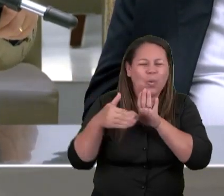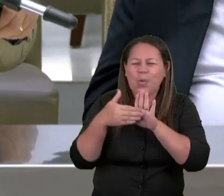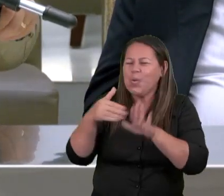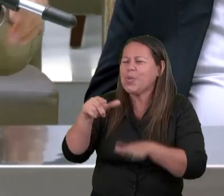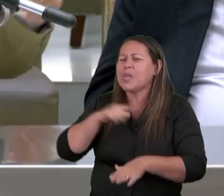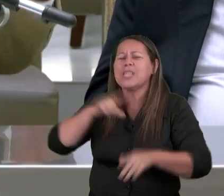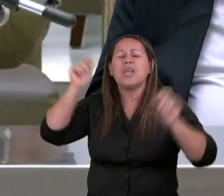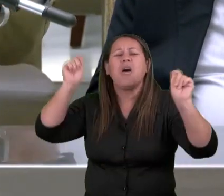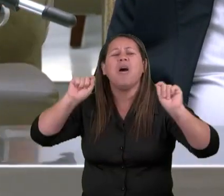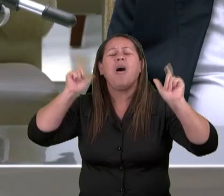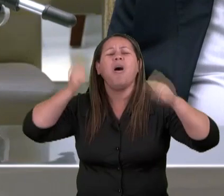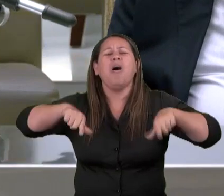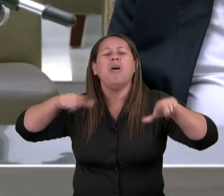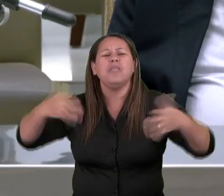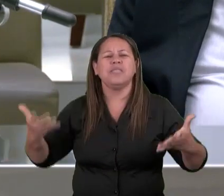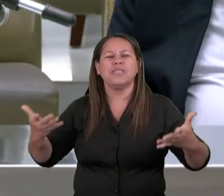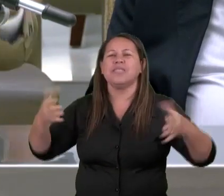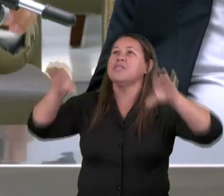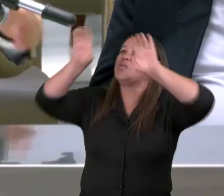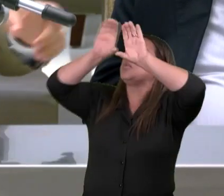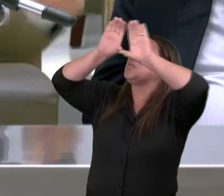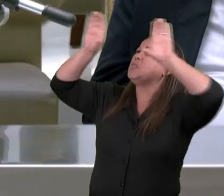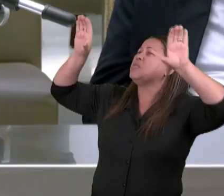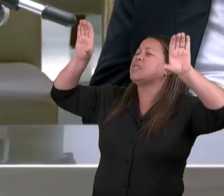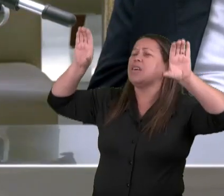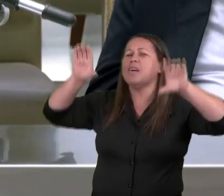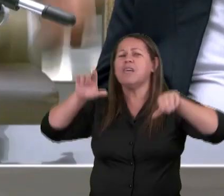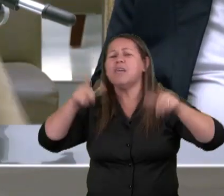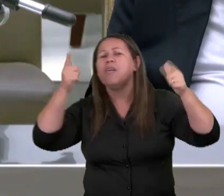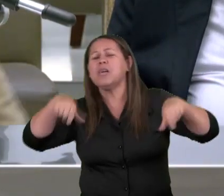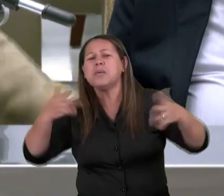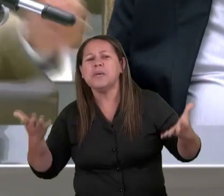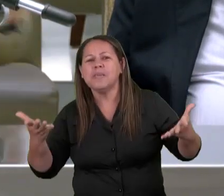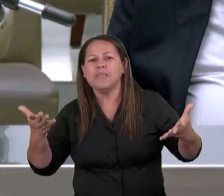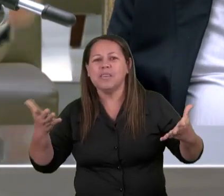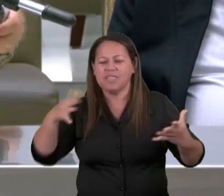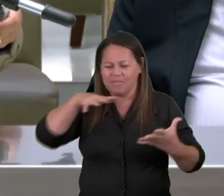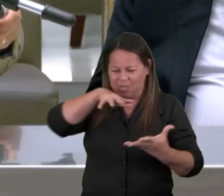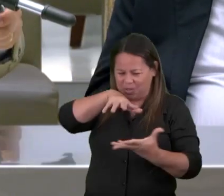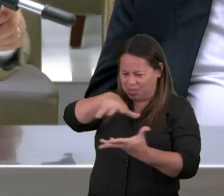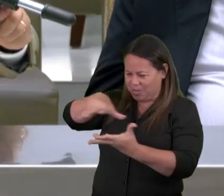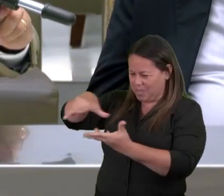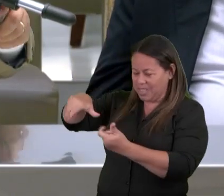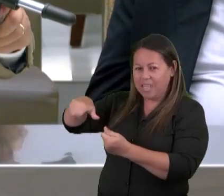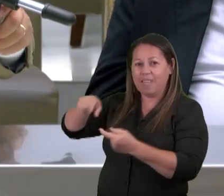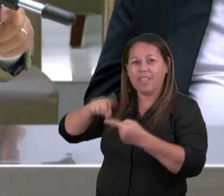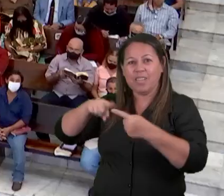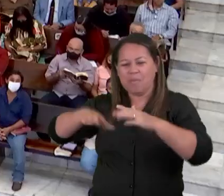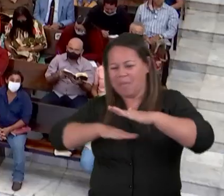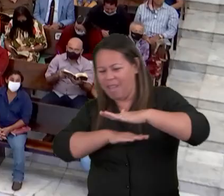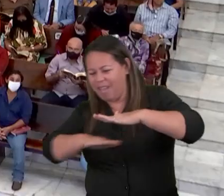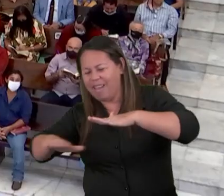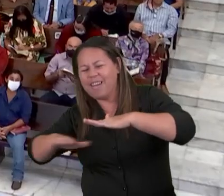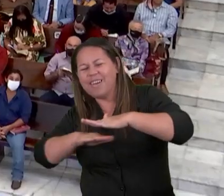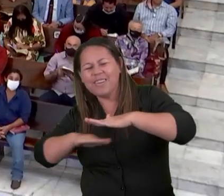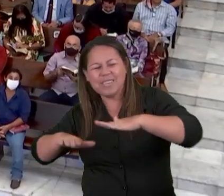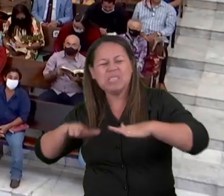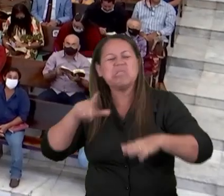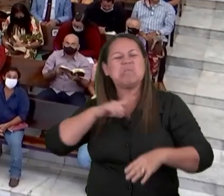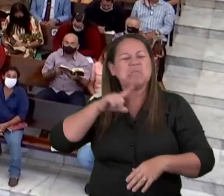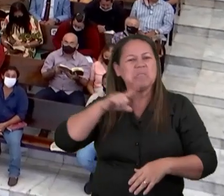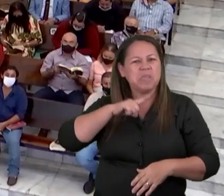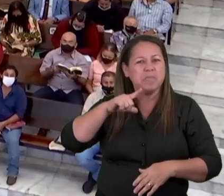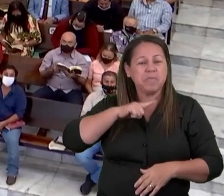está onde? No céu E onde mais? Na terra E onde mais? Debaixo da terra